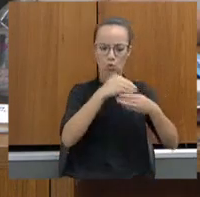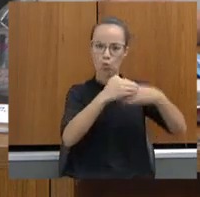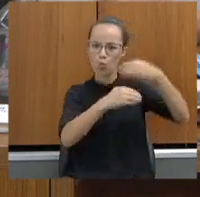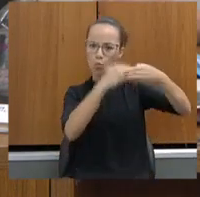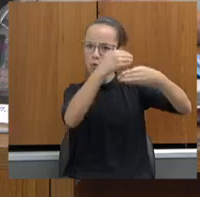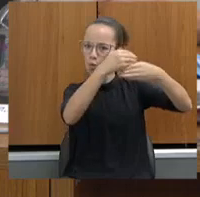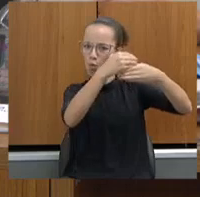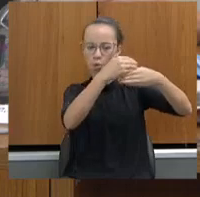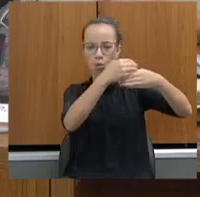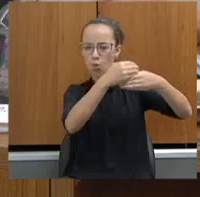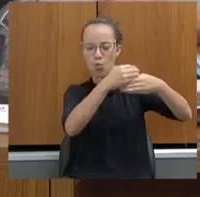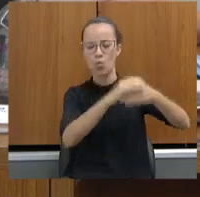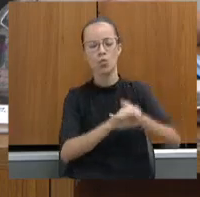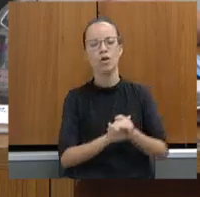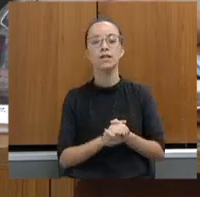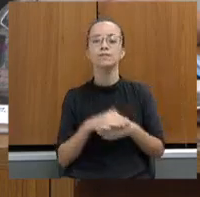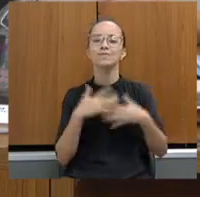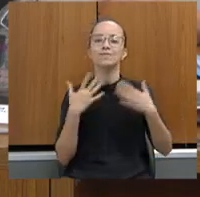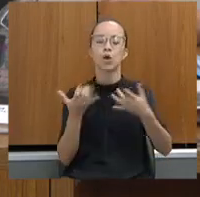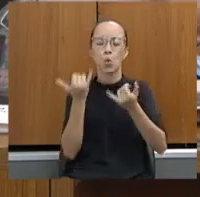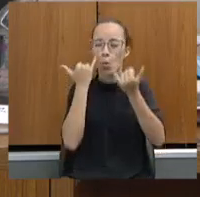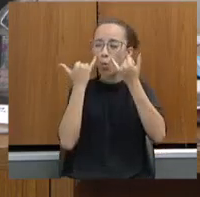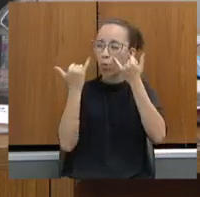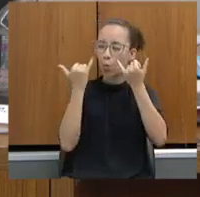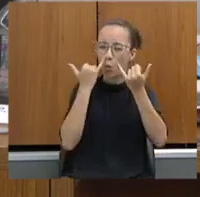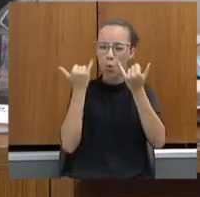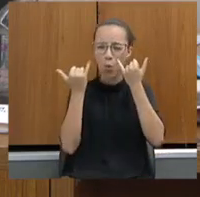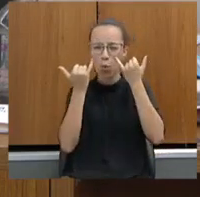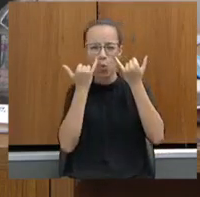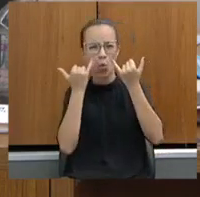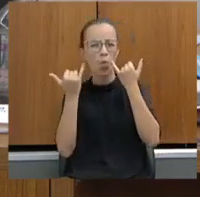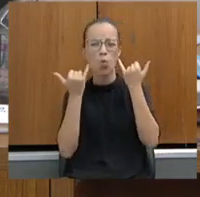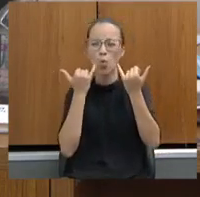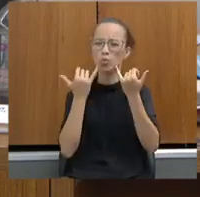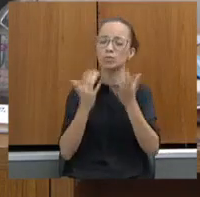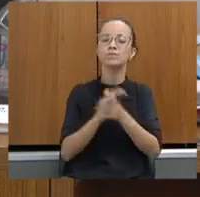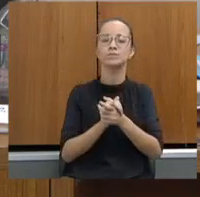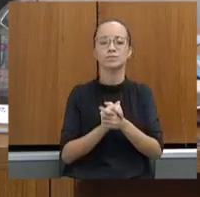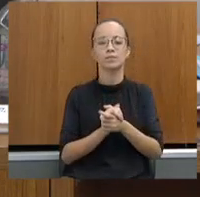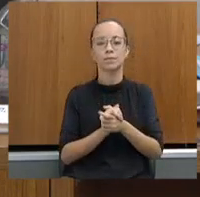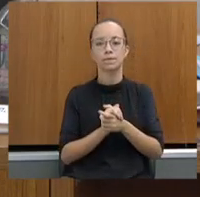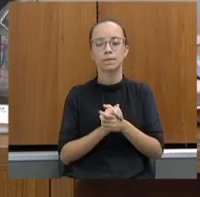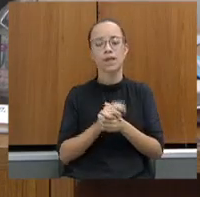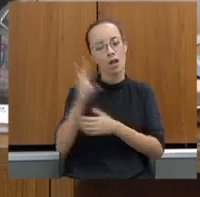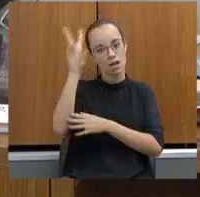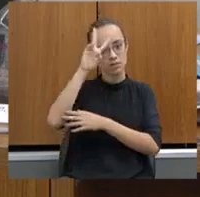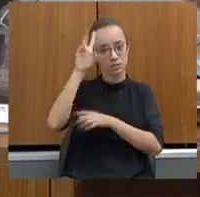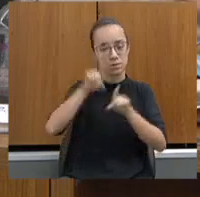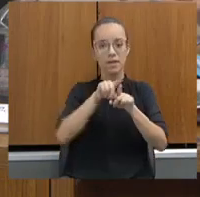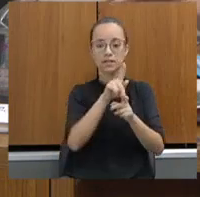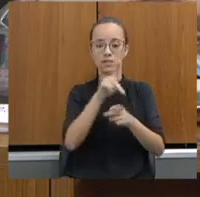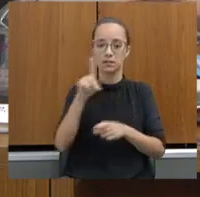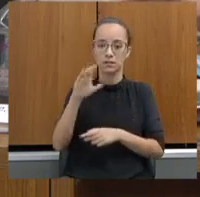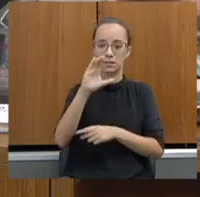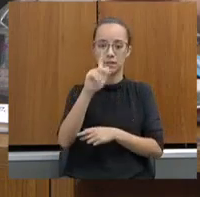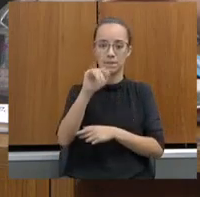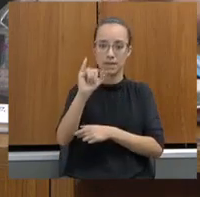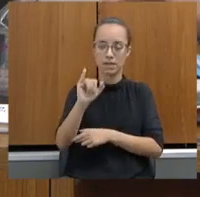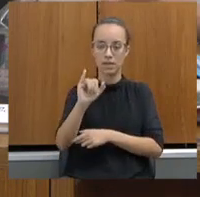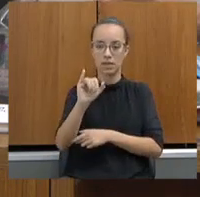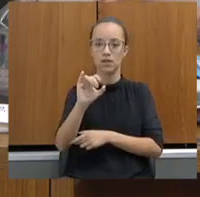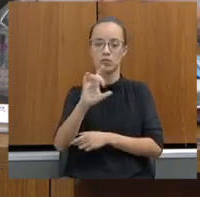Então, nós fomos acumulando muitas informações. Eu me lembro também quando eu presidi também a CPI do Detran.